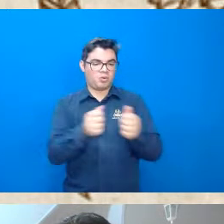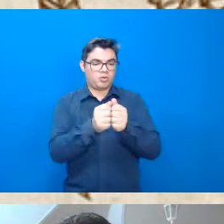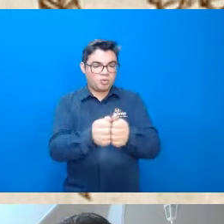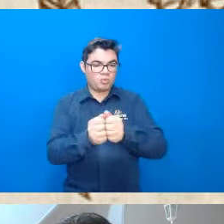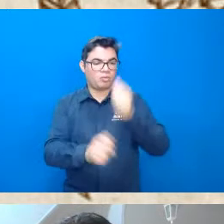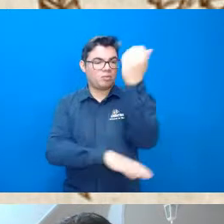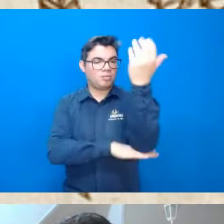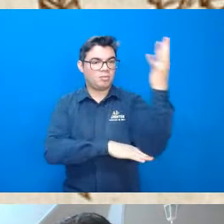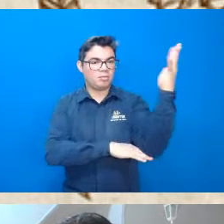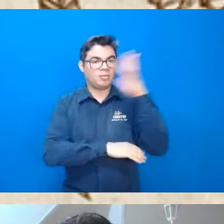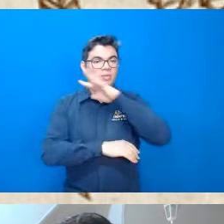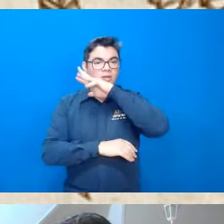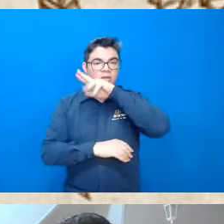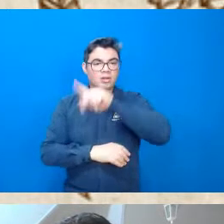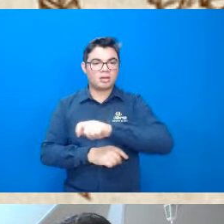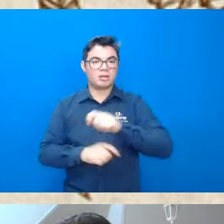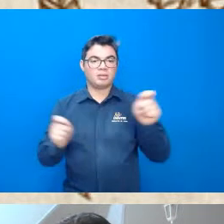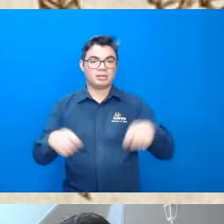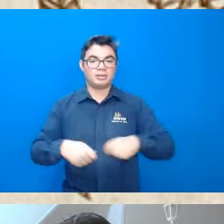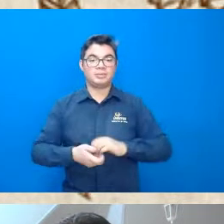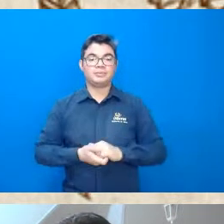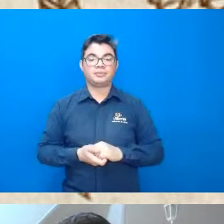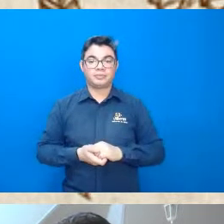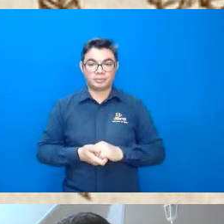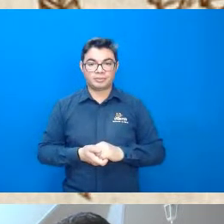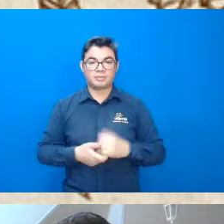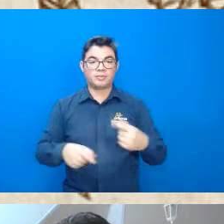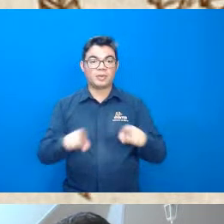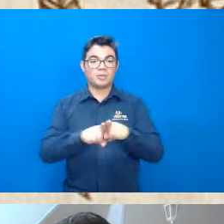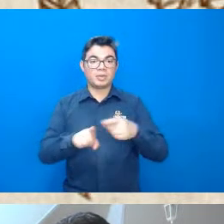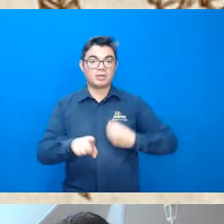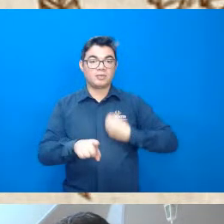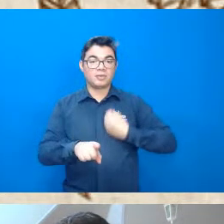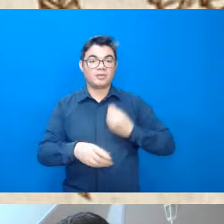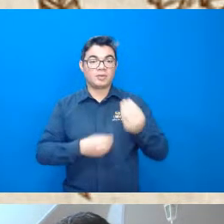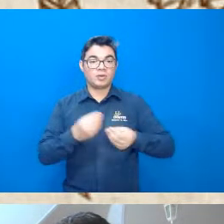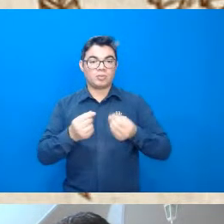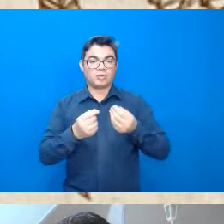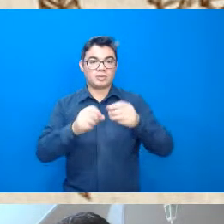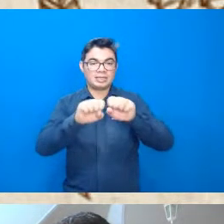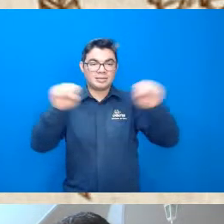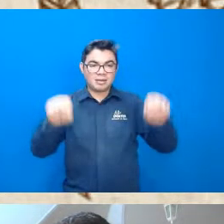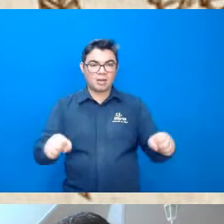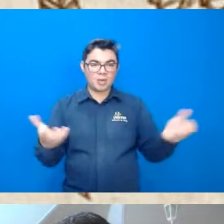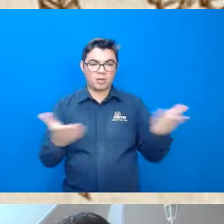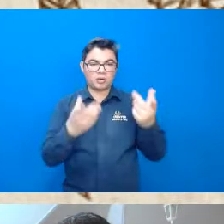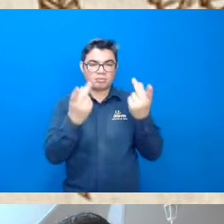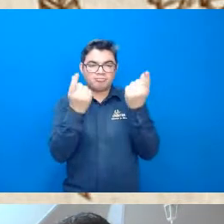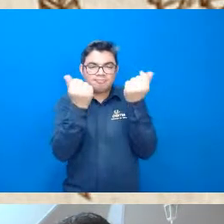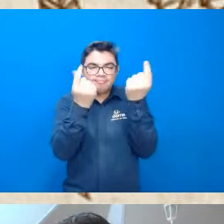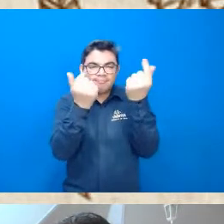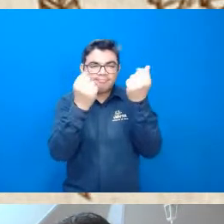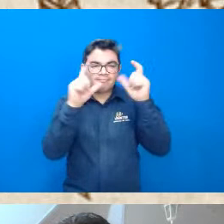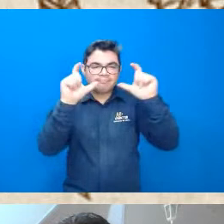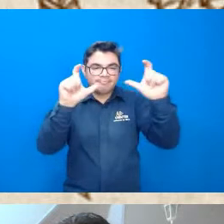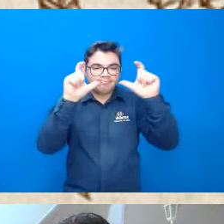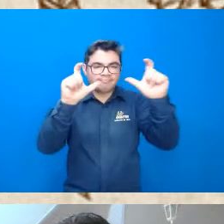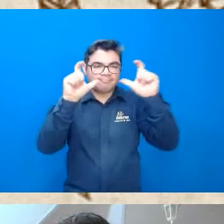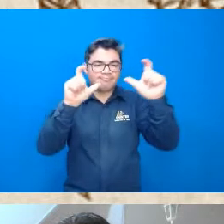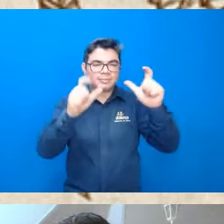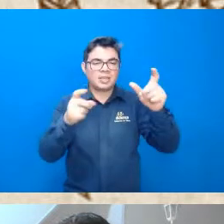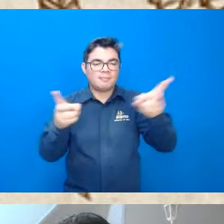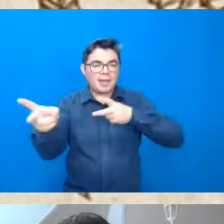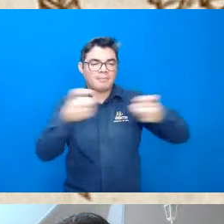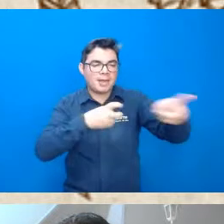vivendo né de forma adequada sendo que a gente vive num sistema capitalista onde é os recursos